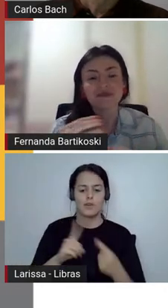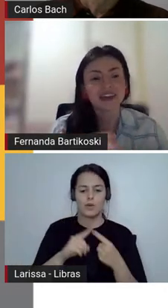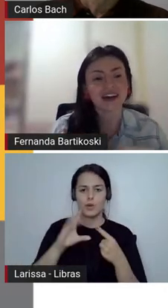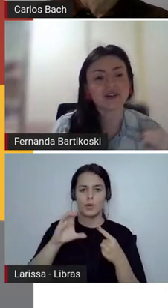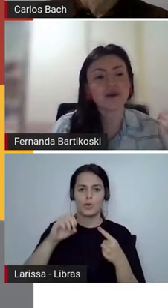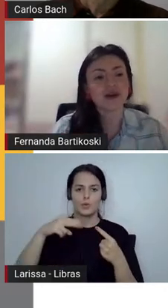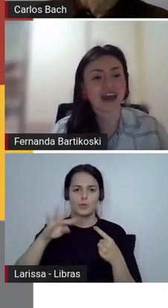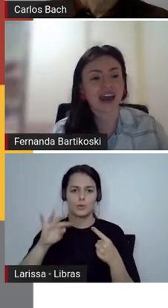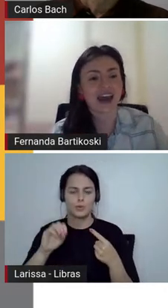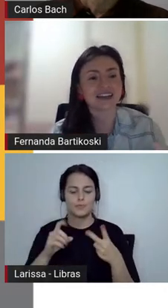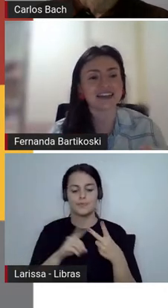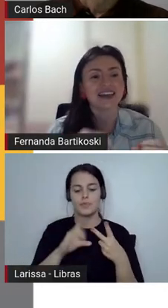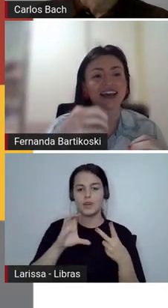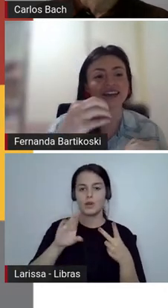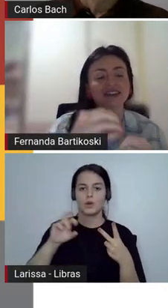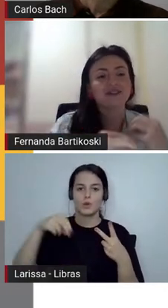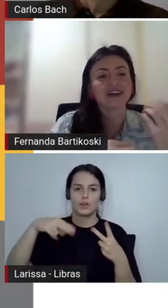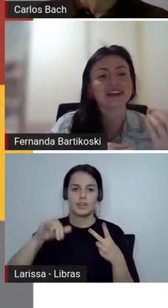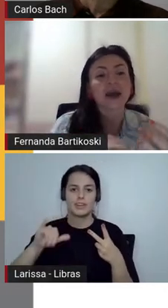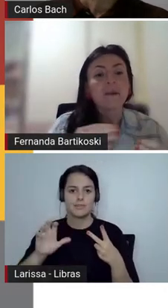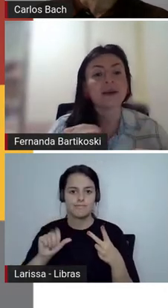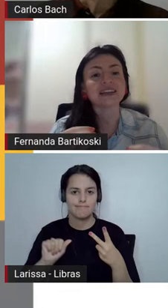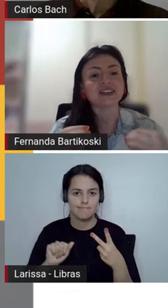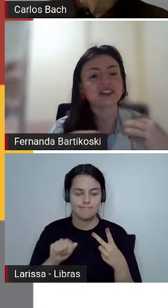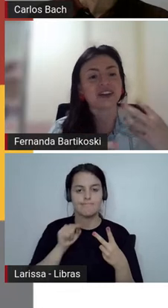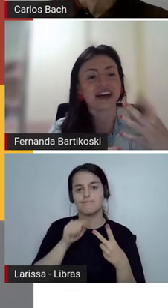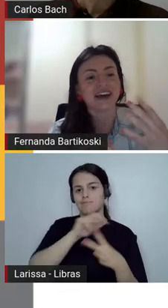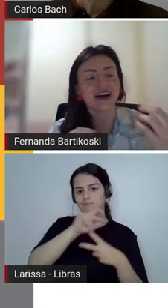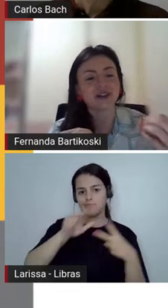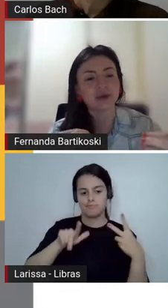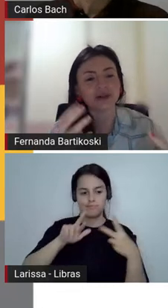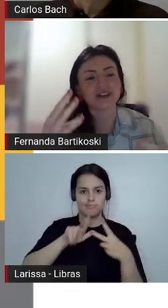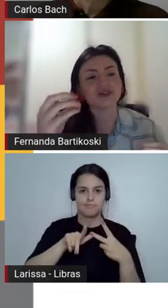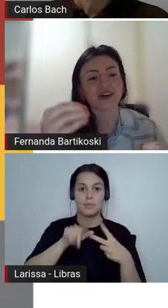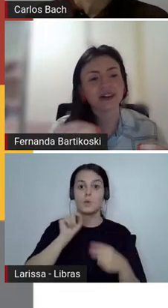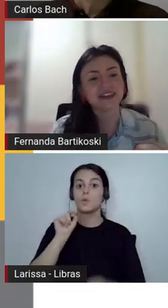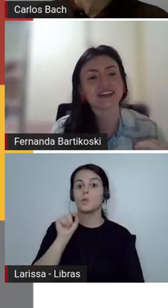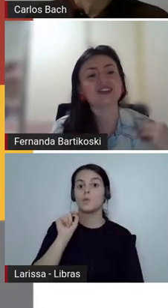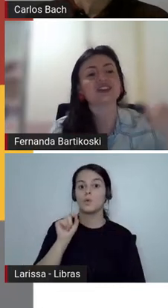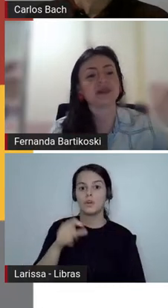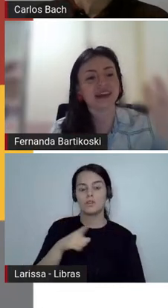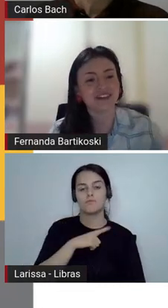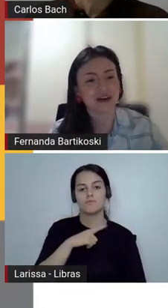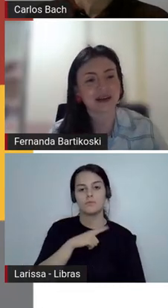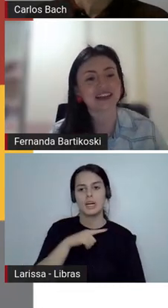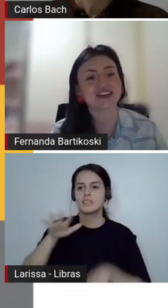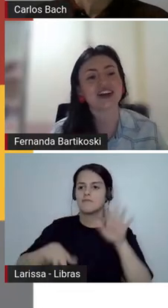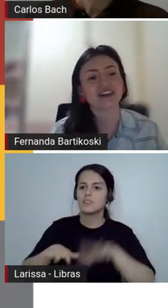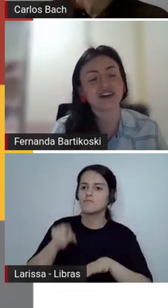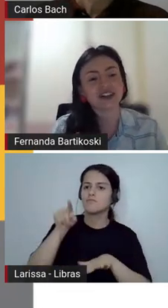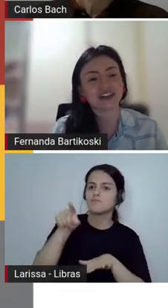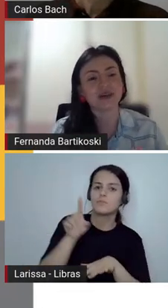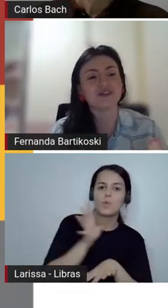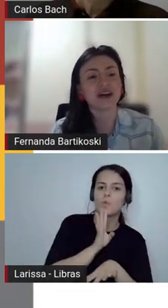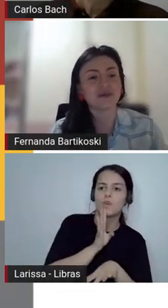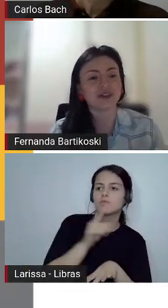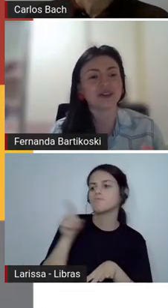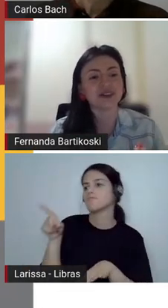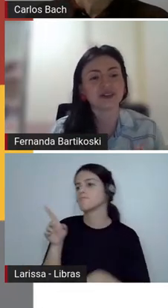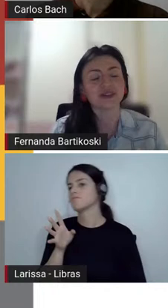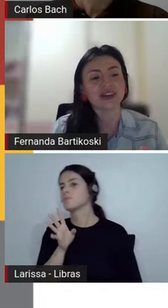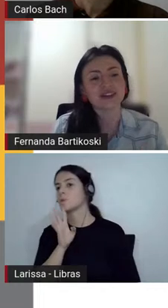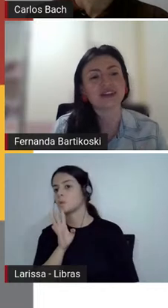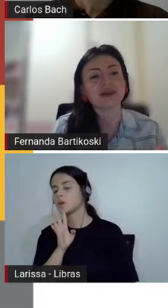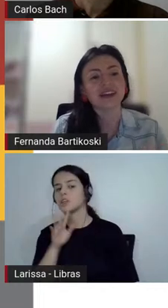vai, não conhece esse, não conhece, mas a gente vai, aos poucos, gente vai conhecendo, a gente também quer levar para a sala de aula, eu acho que também vai